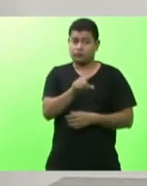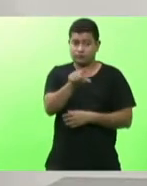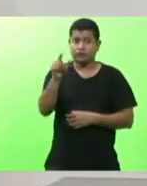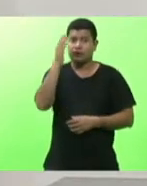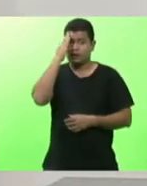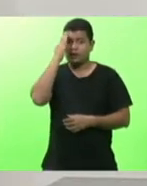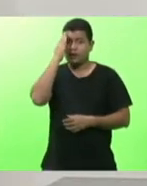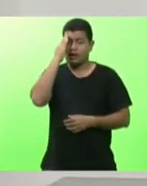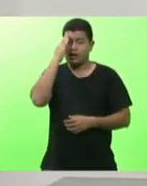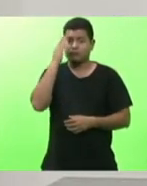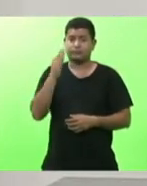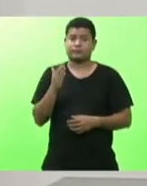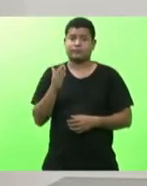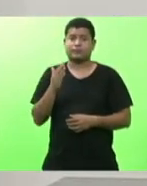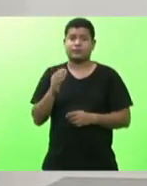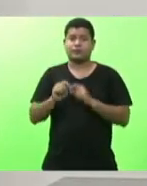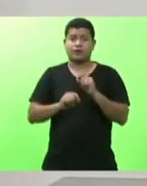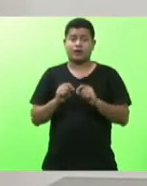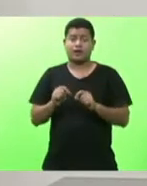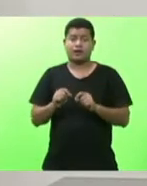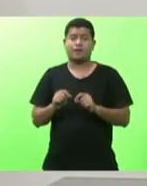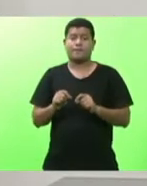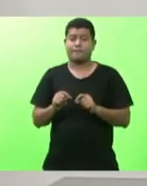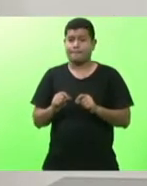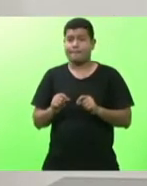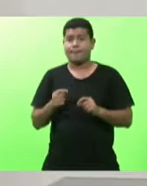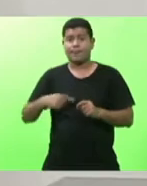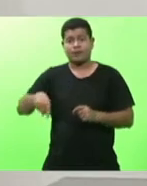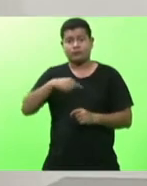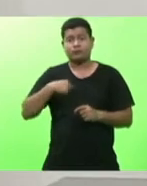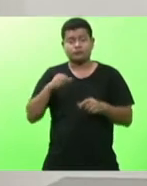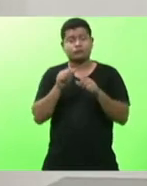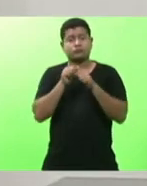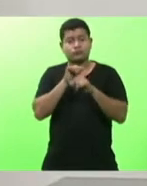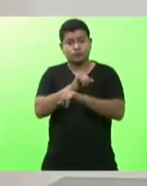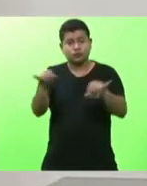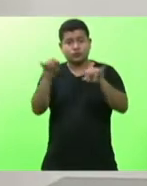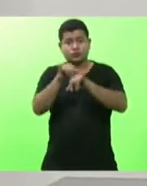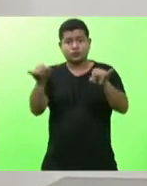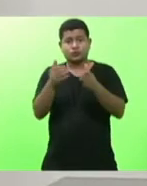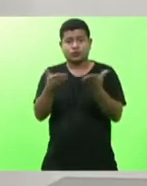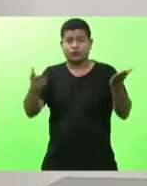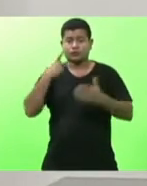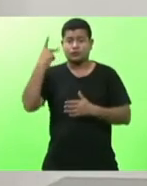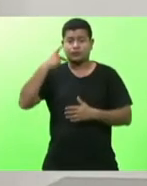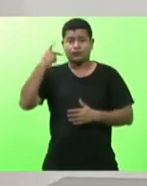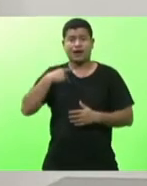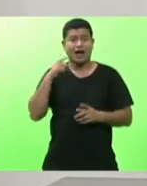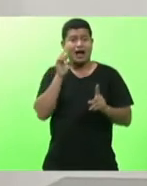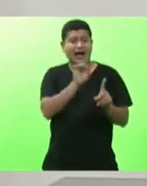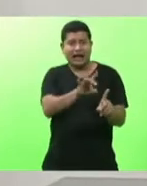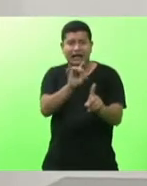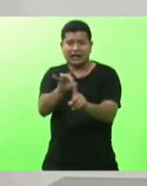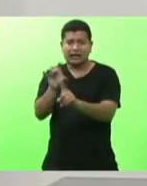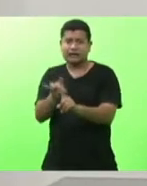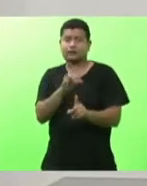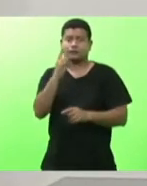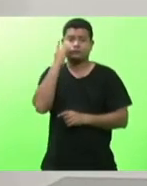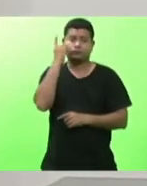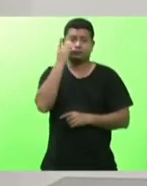O que eu estou aqui fazendo é compartilhando essa informação com o Parlamento para que cada deputado no